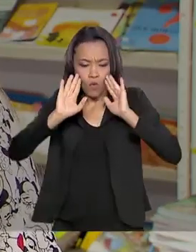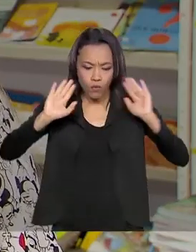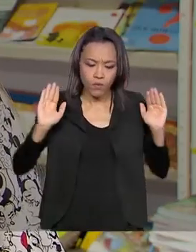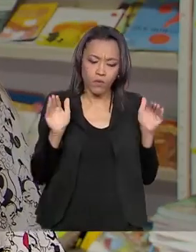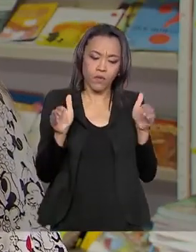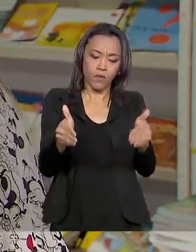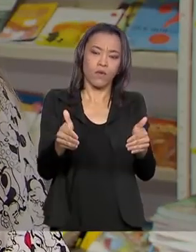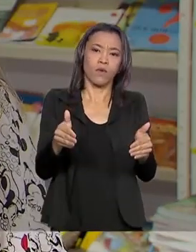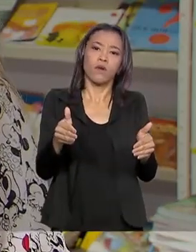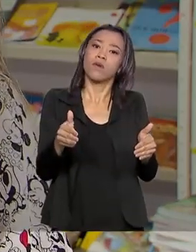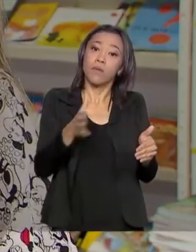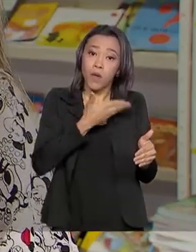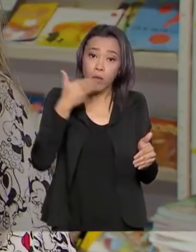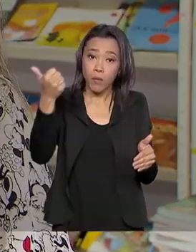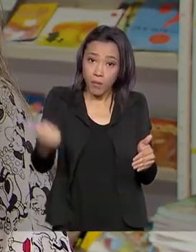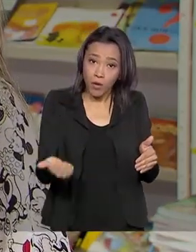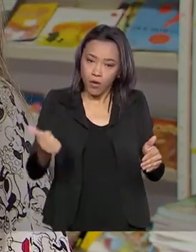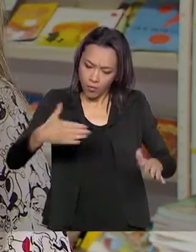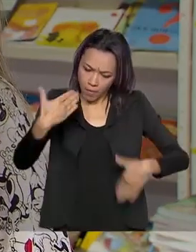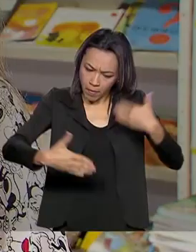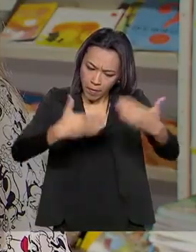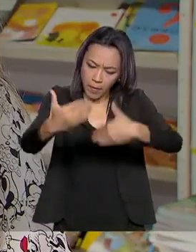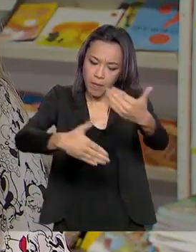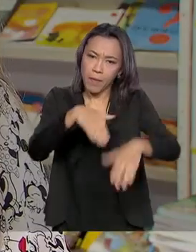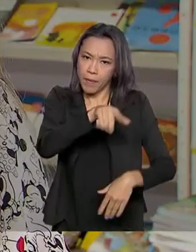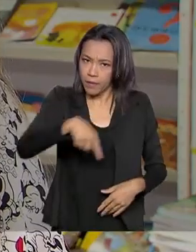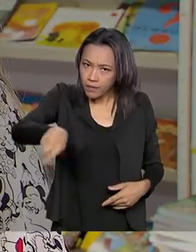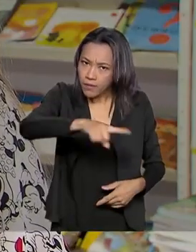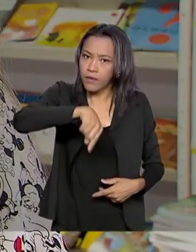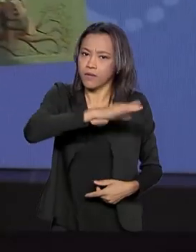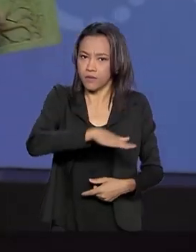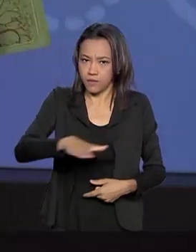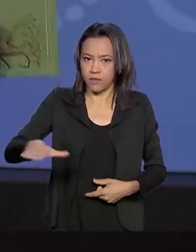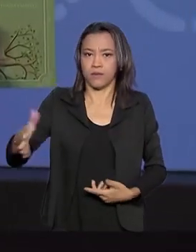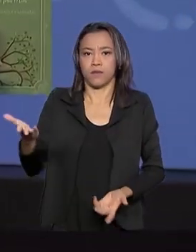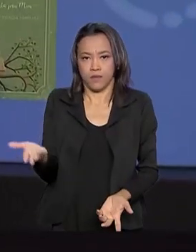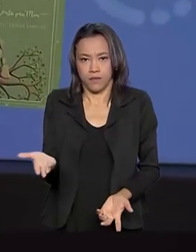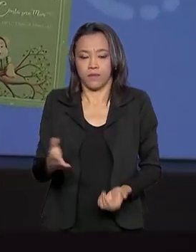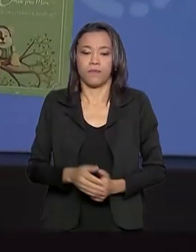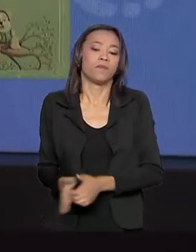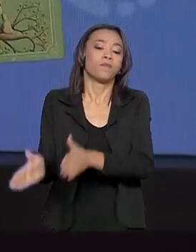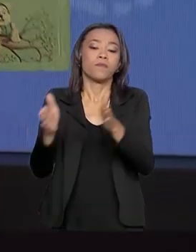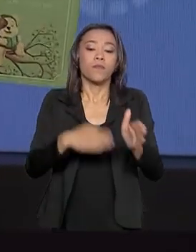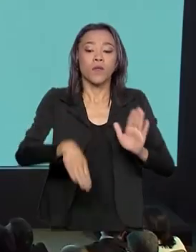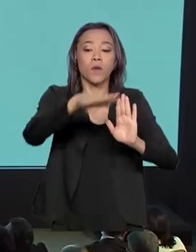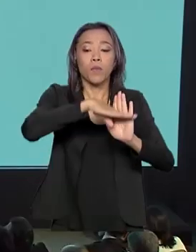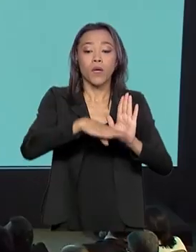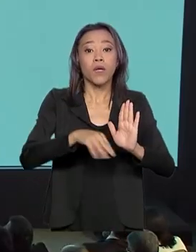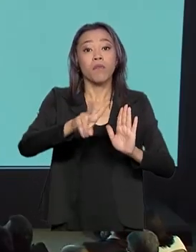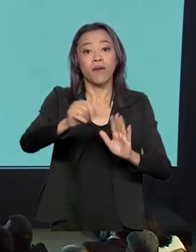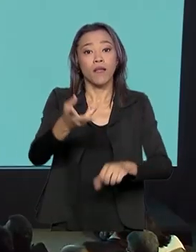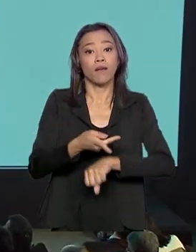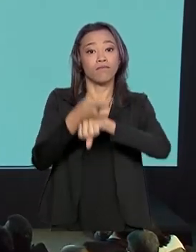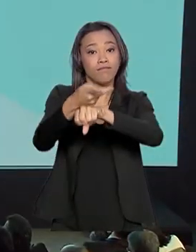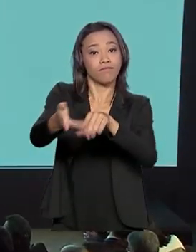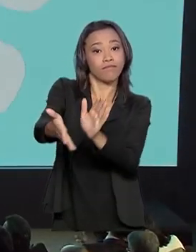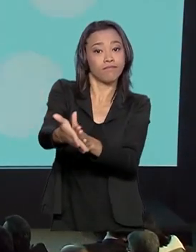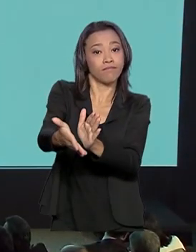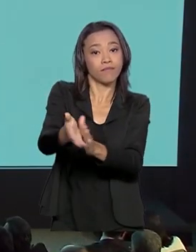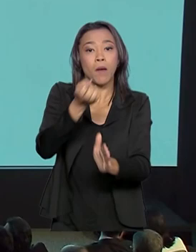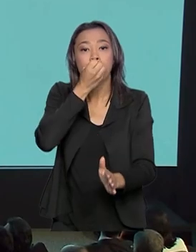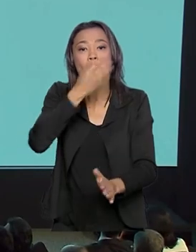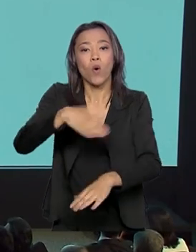o melhor desempenho desses alunos. O programa também vai premiar boas práticas na